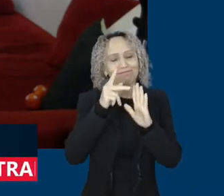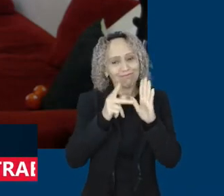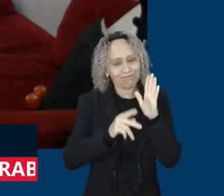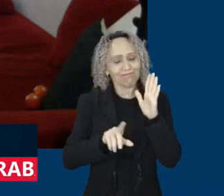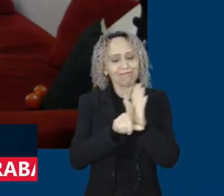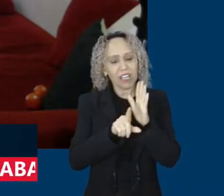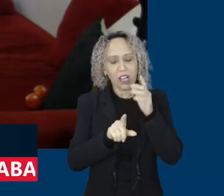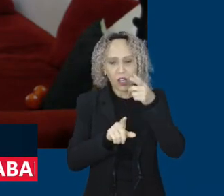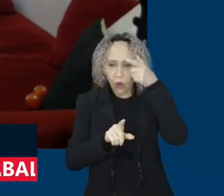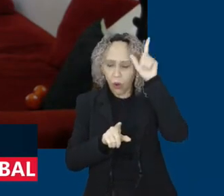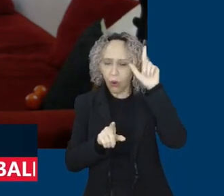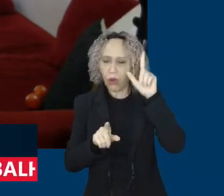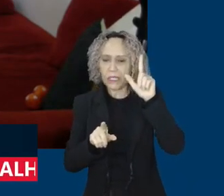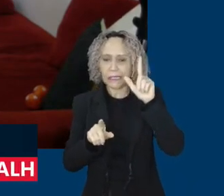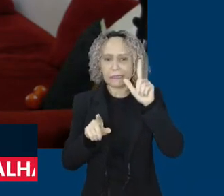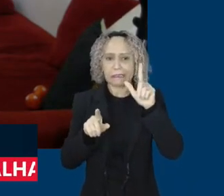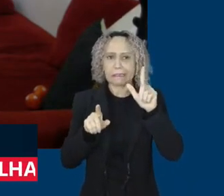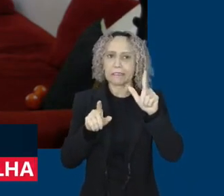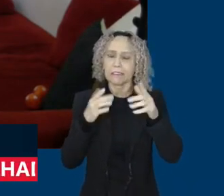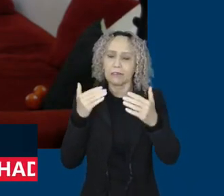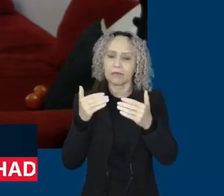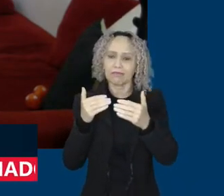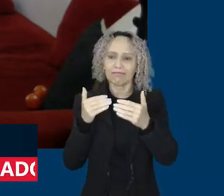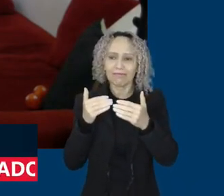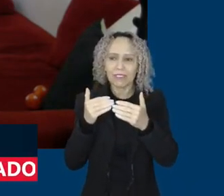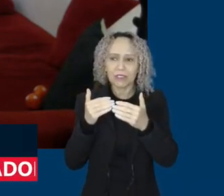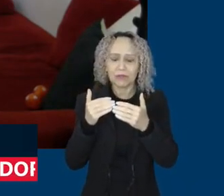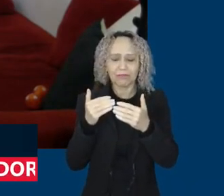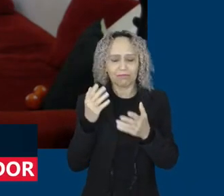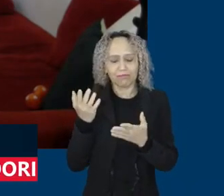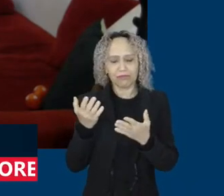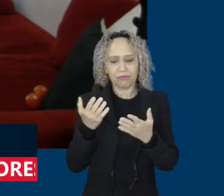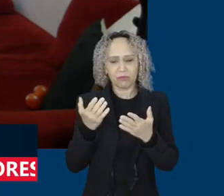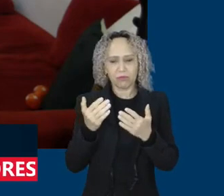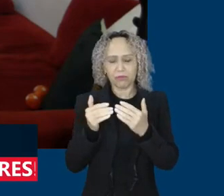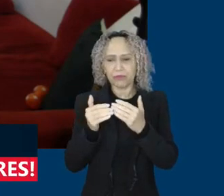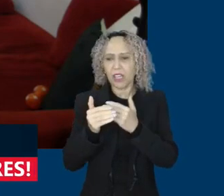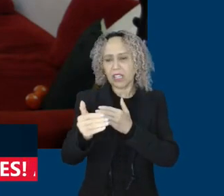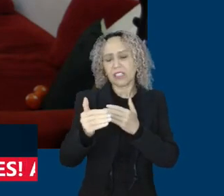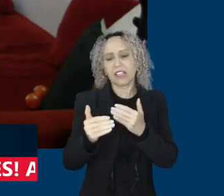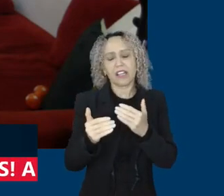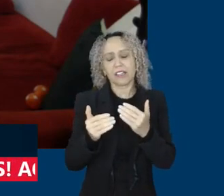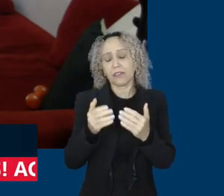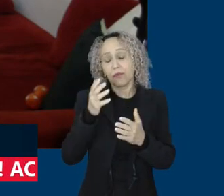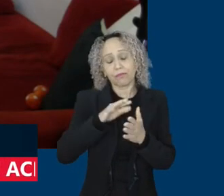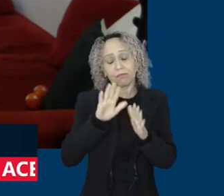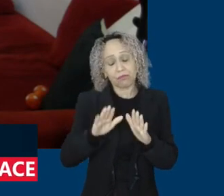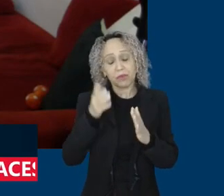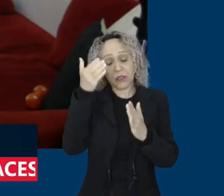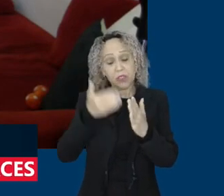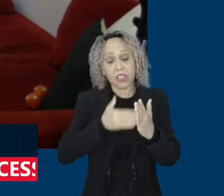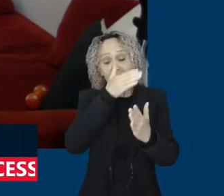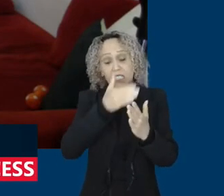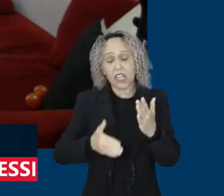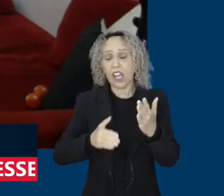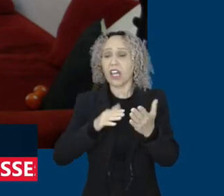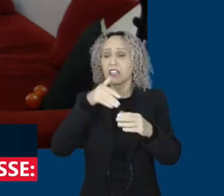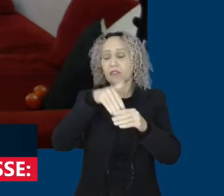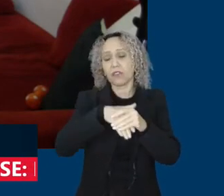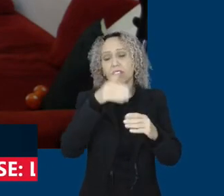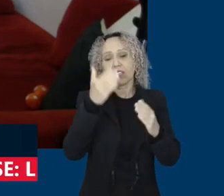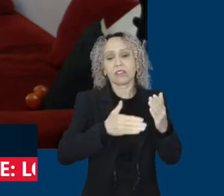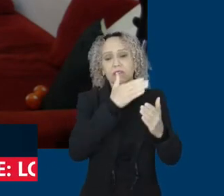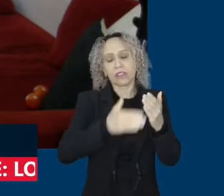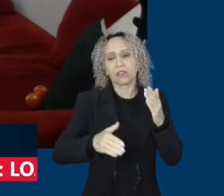ato em frente ao concorso nacional, onde 35 mochilas foram posicionadas ali no gramado, representando as crianças